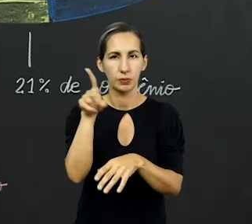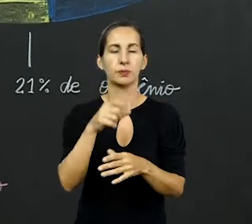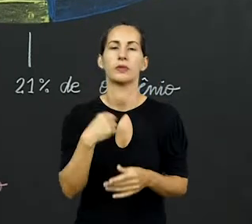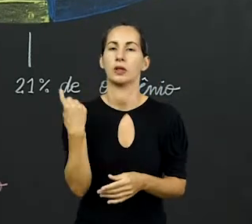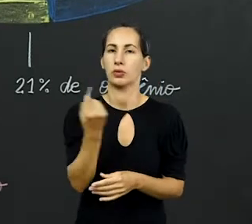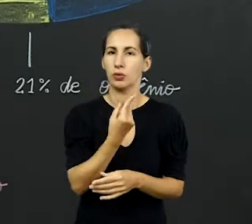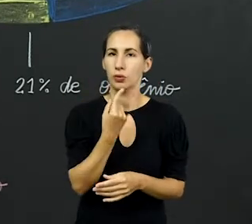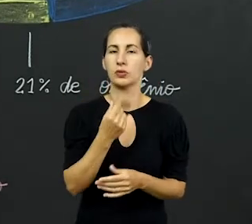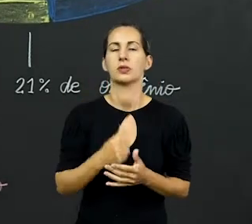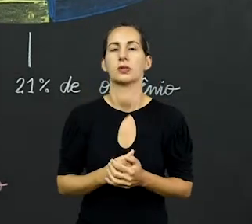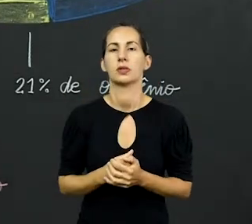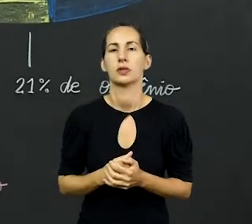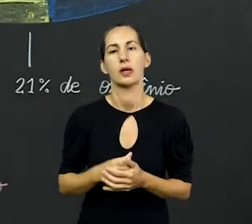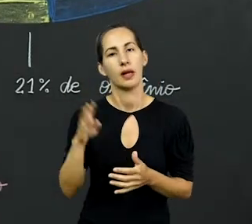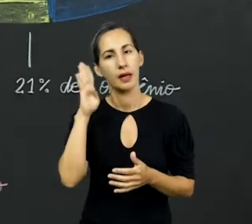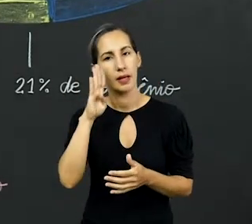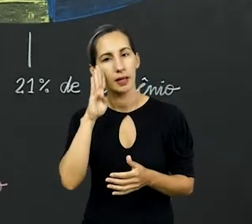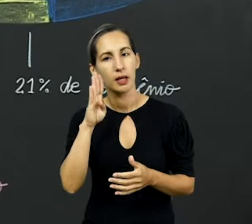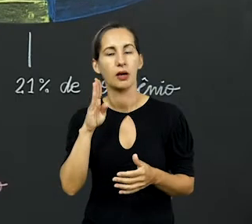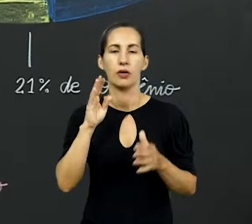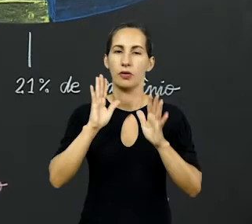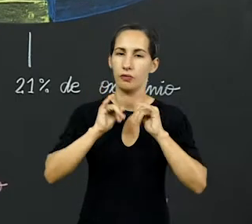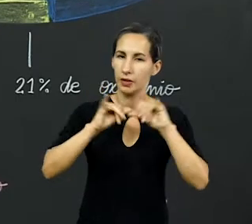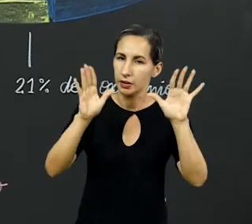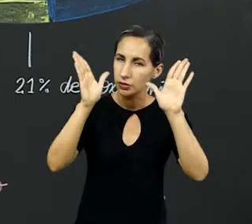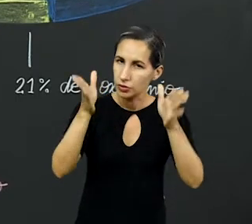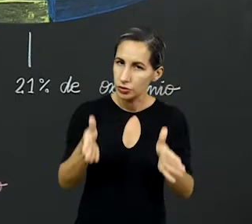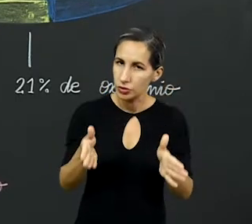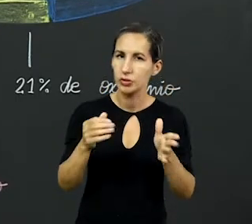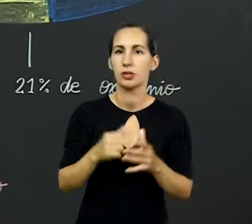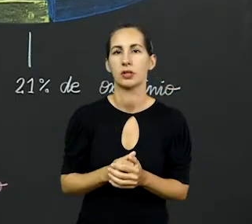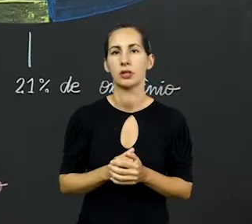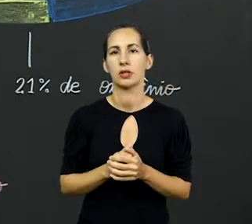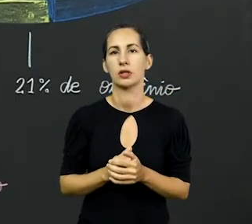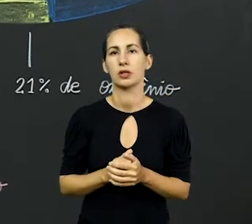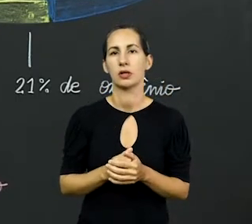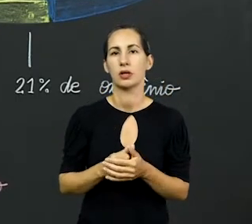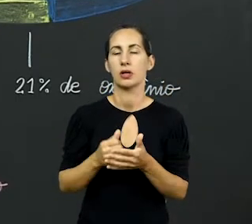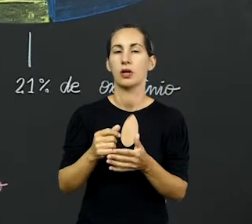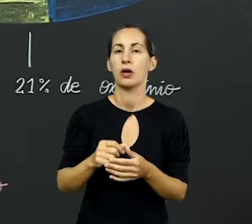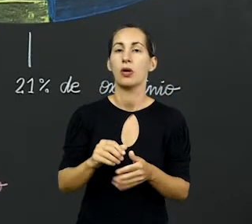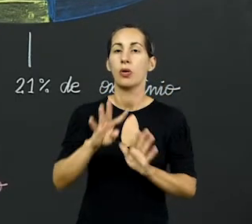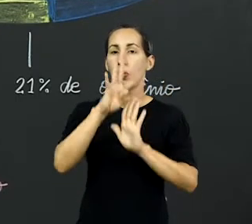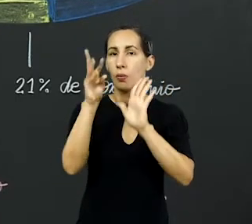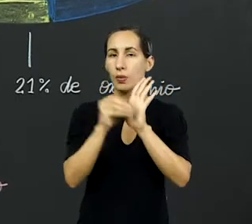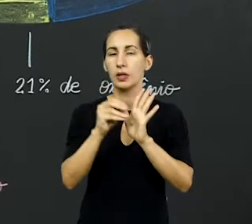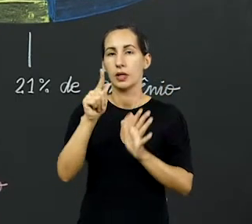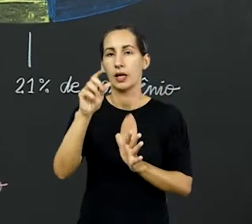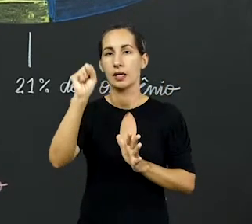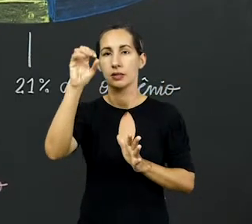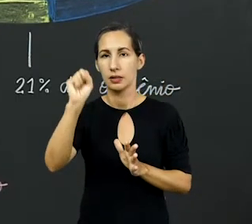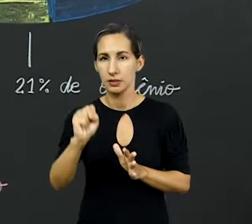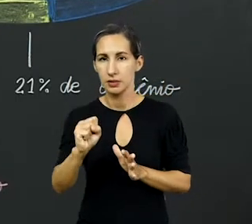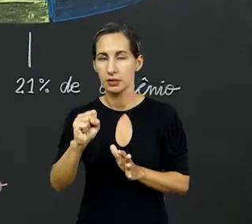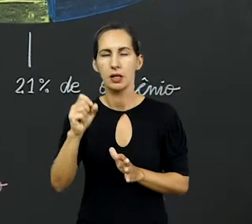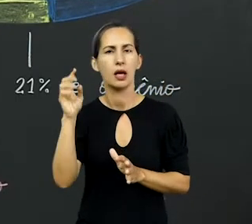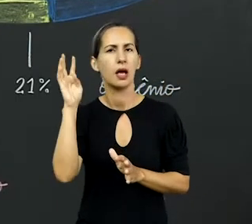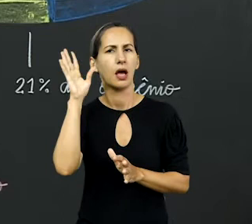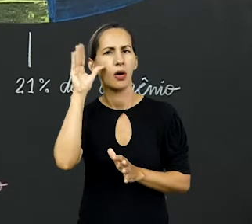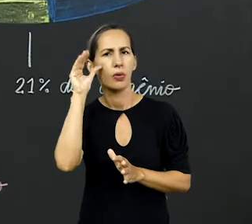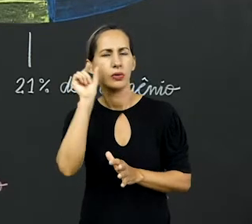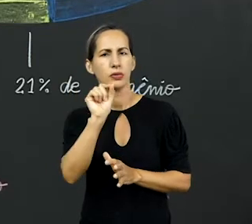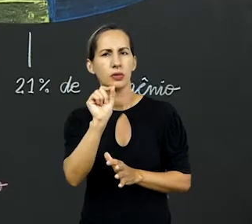nossa. Você diz, tá, legal, já me ambiantei, já vi aí quais são os gases que compõem. E aí você deve ficar curioso,